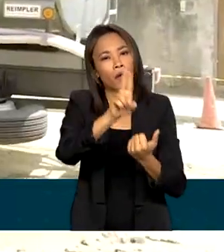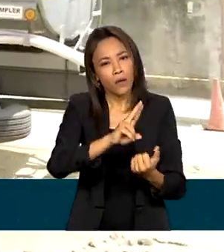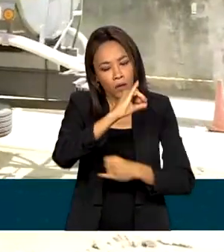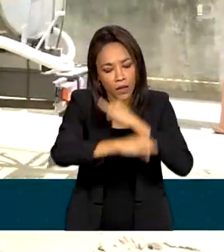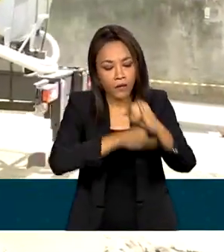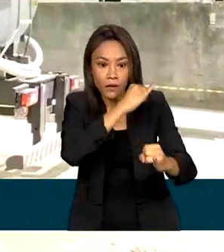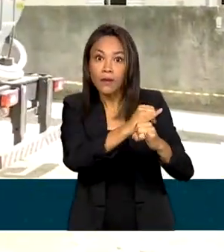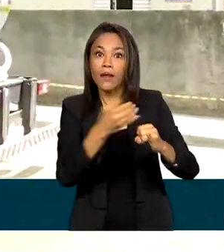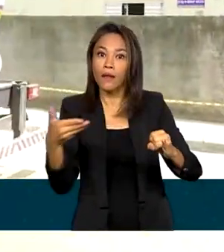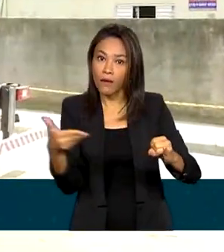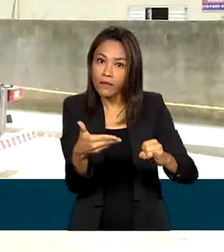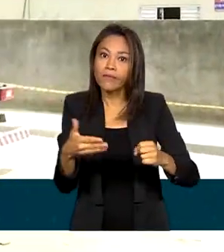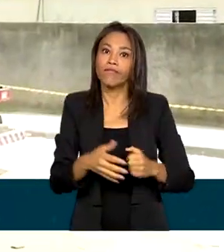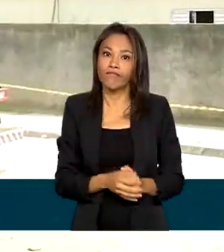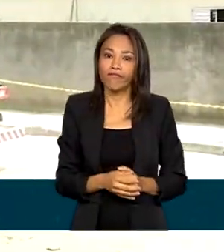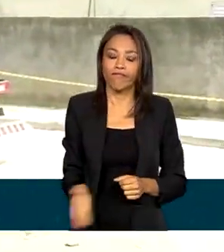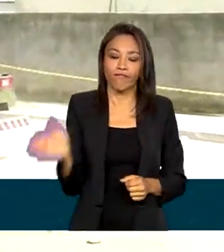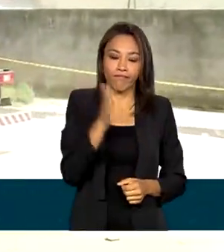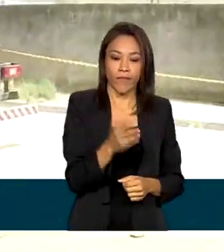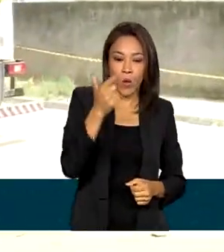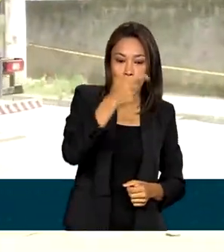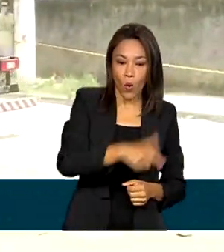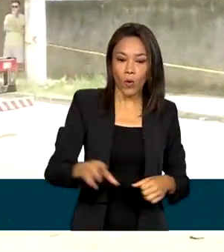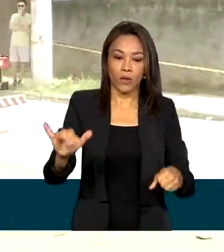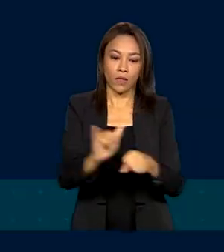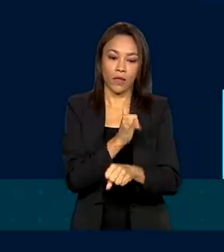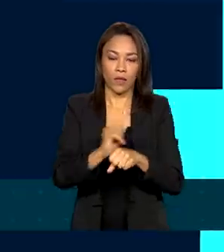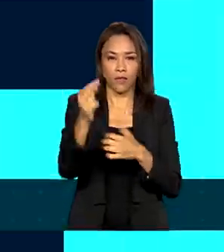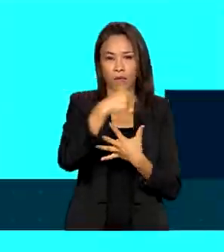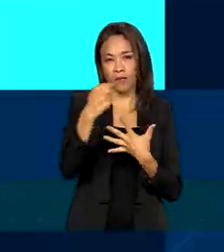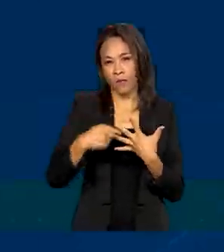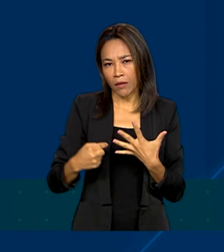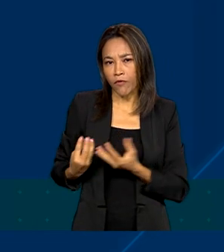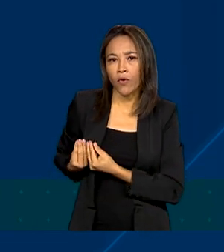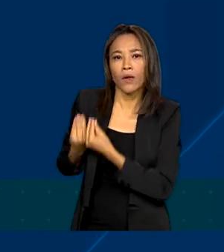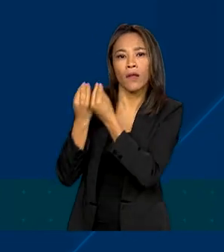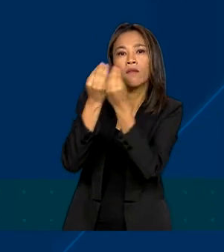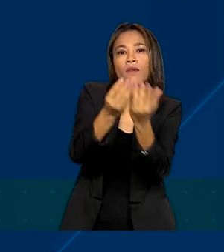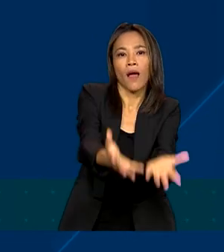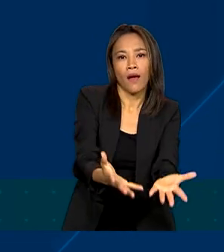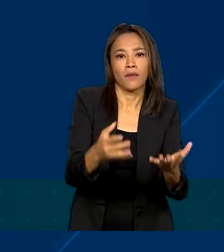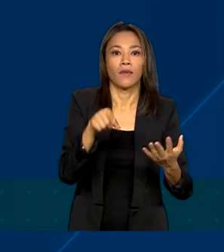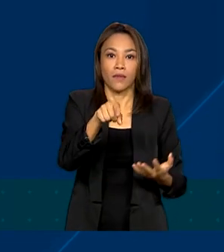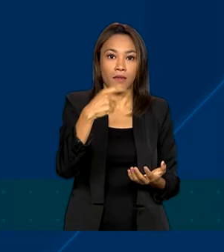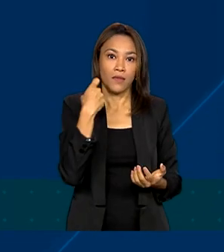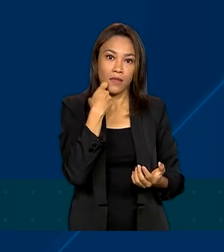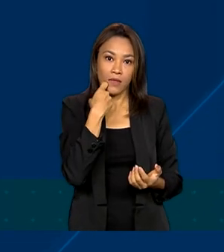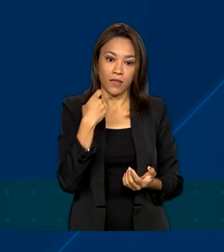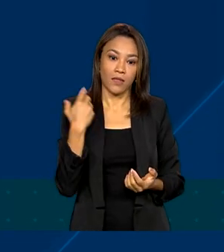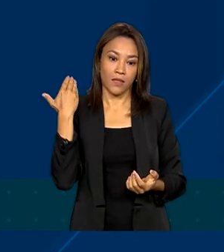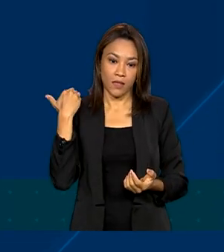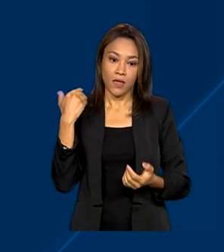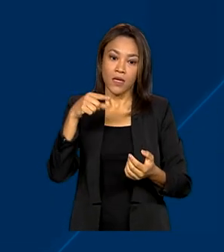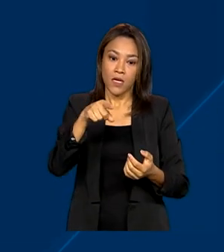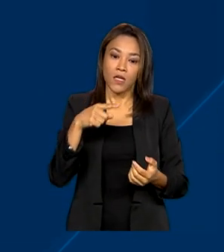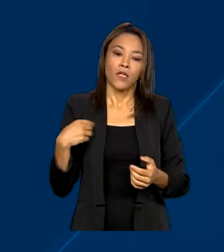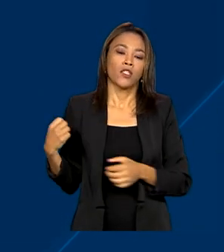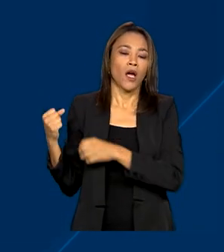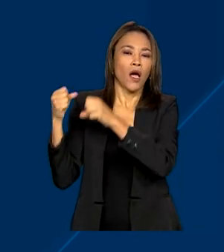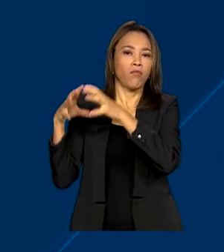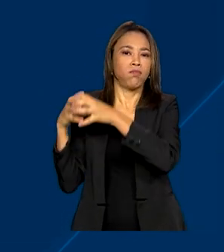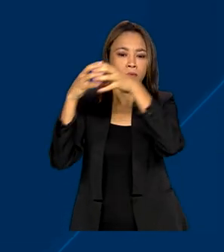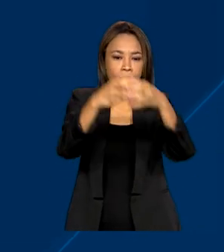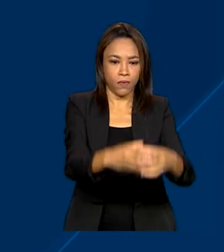Outras ações foram encaminhadas nesta terça-feira. Envio de servidores do Ministério dos Direitos Humanos e da